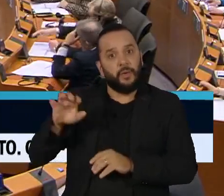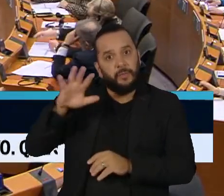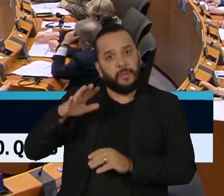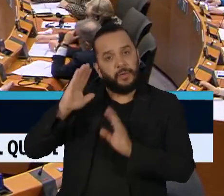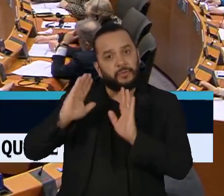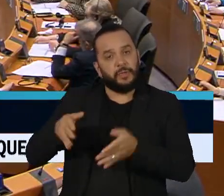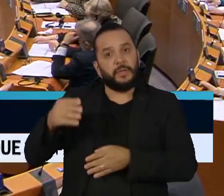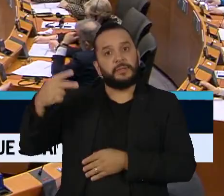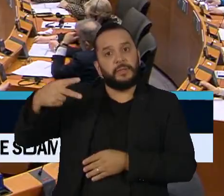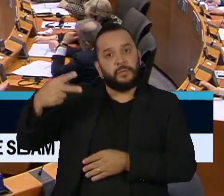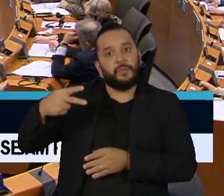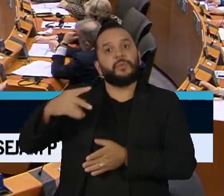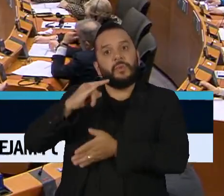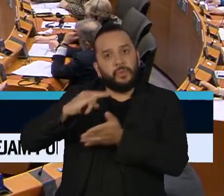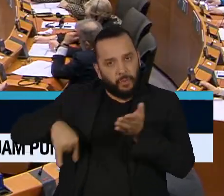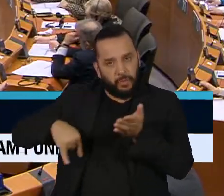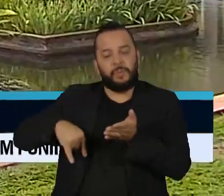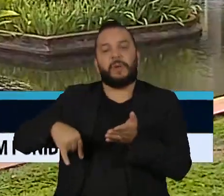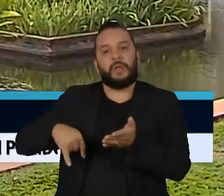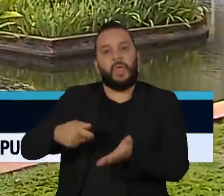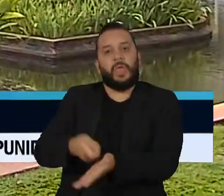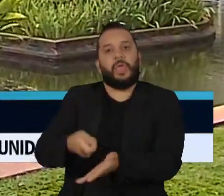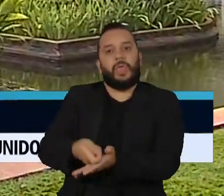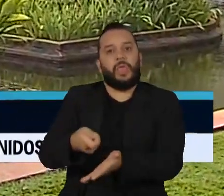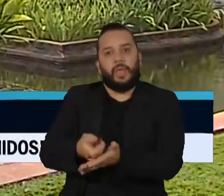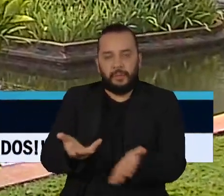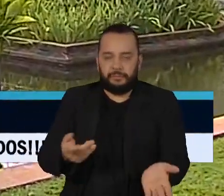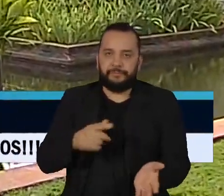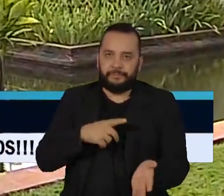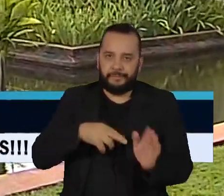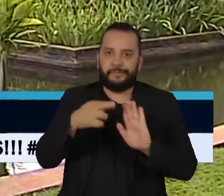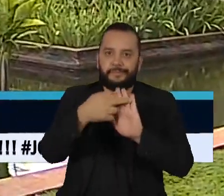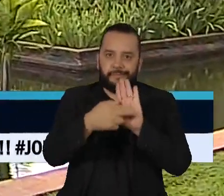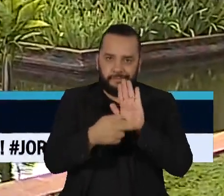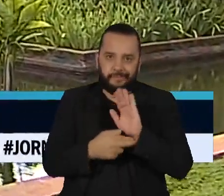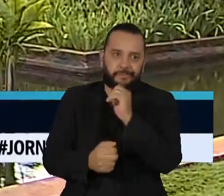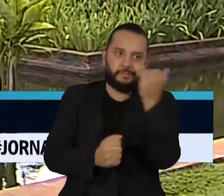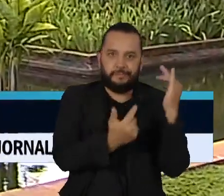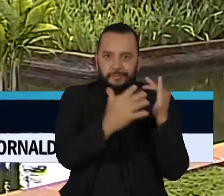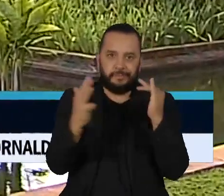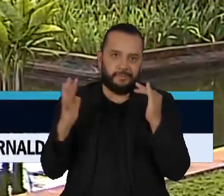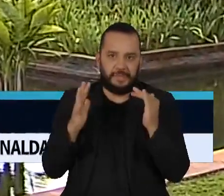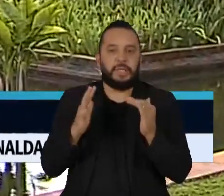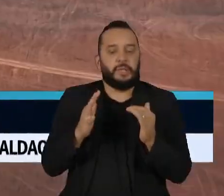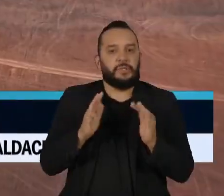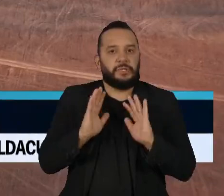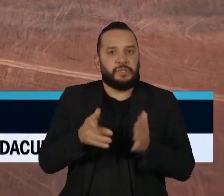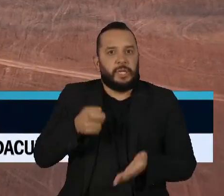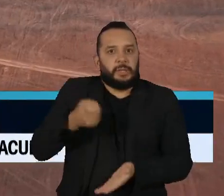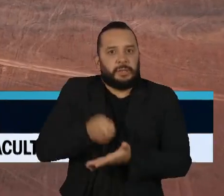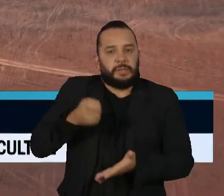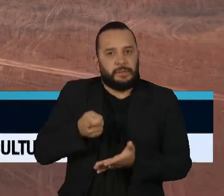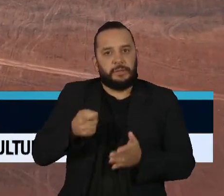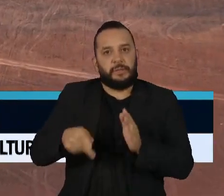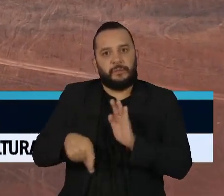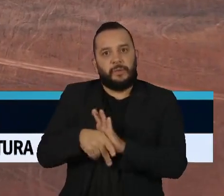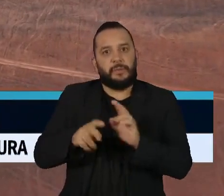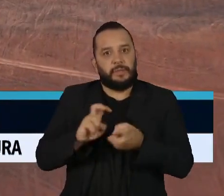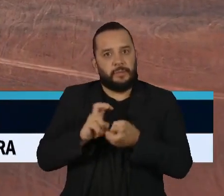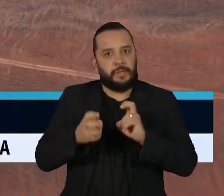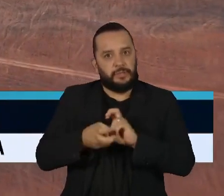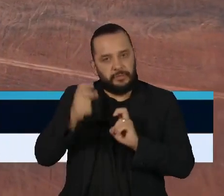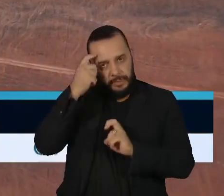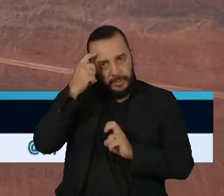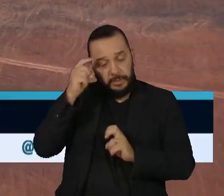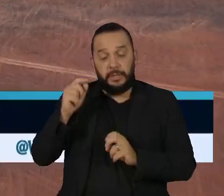segundo documento de exigências. Nele, há regras ambientais consideradas duras pelo Itamaraty, como a possibilidade de